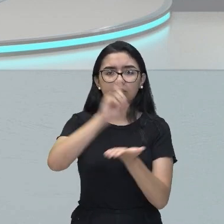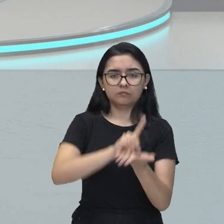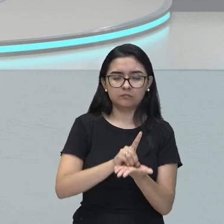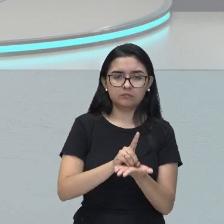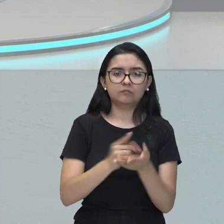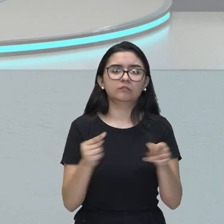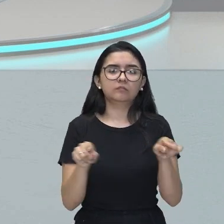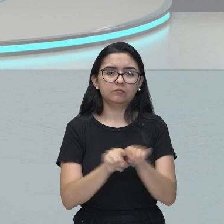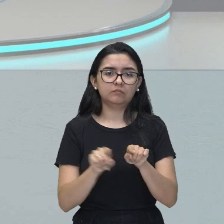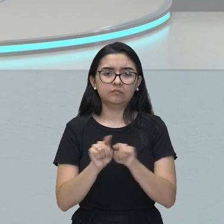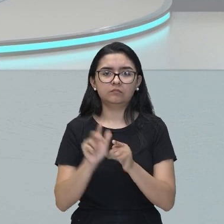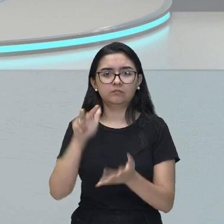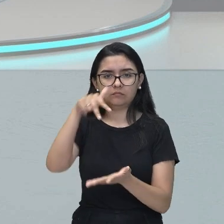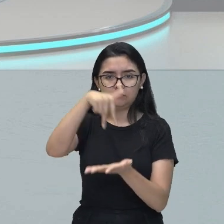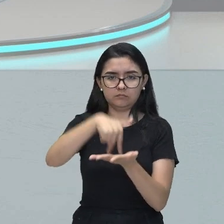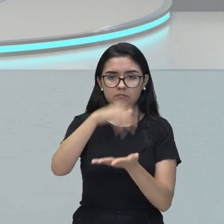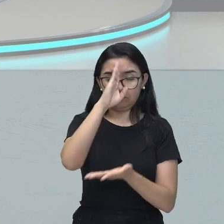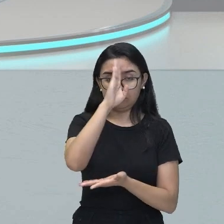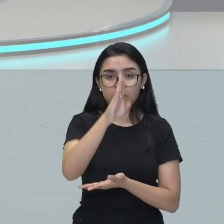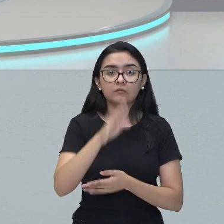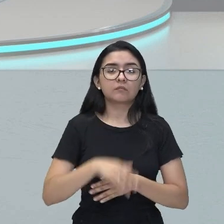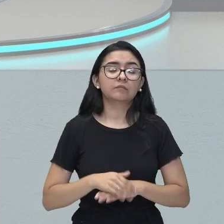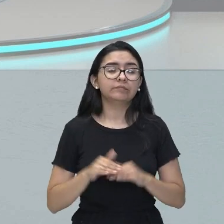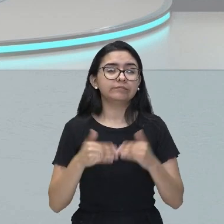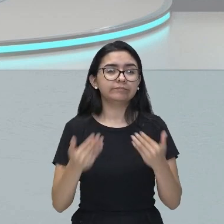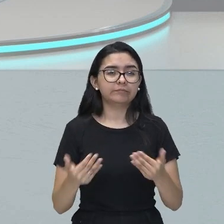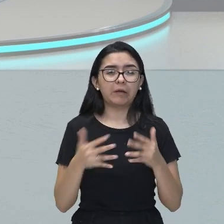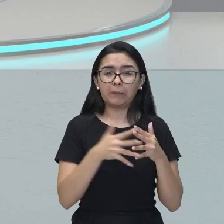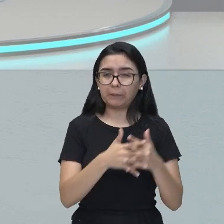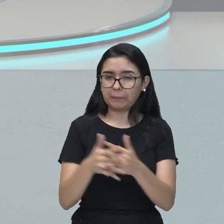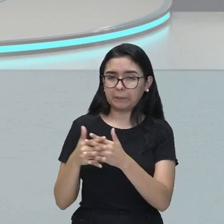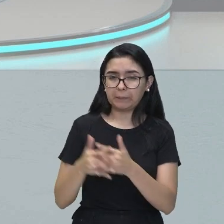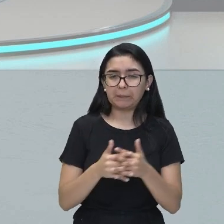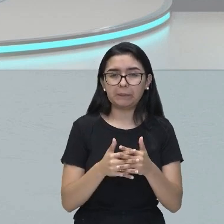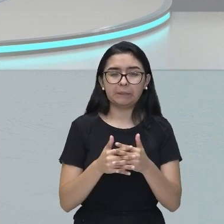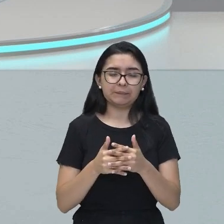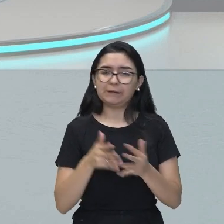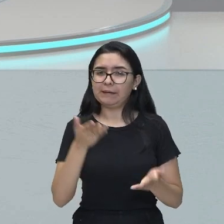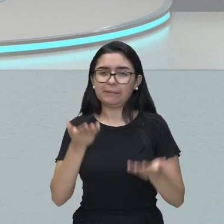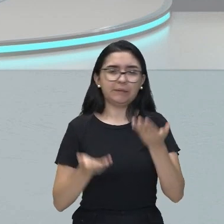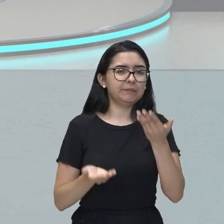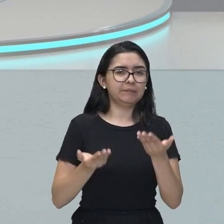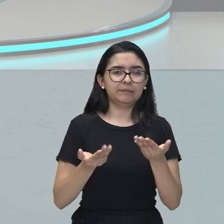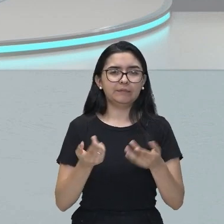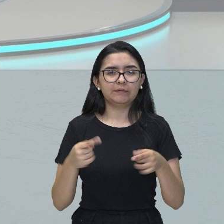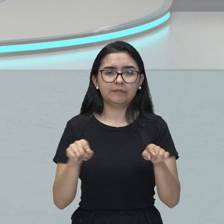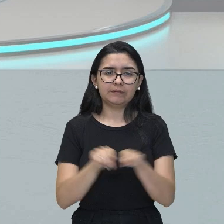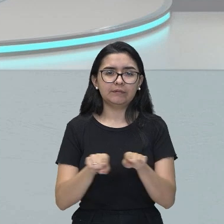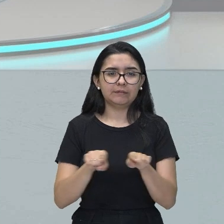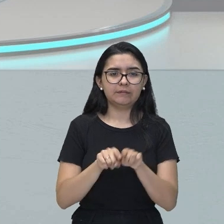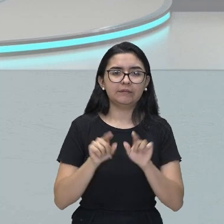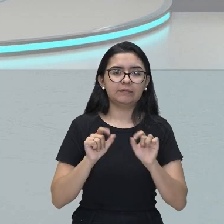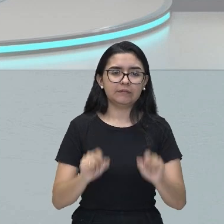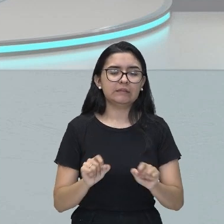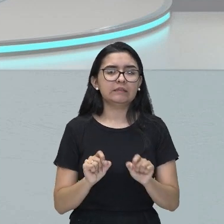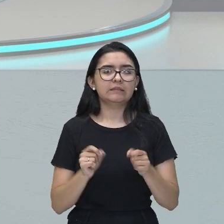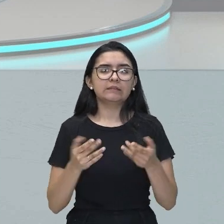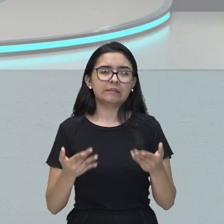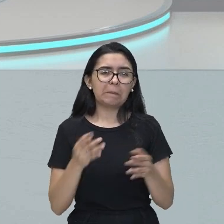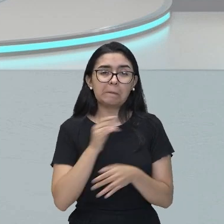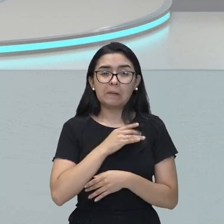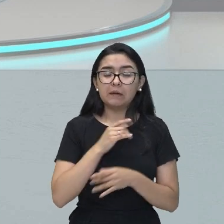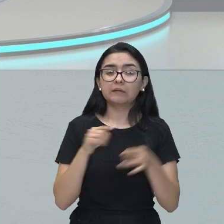antropocentrismo, essa confusão, esse desequilíbrio, essa desarmonia, essa insegurança